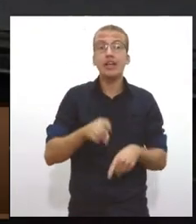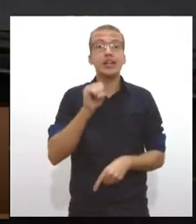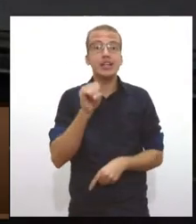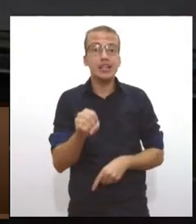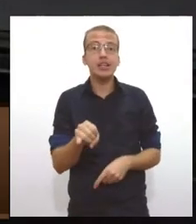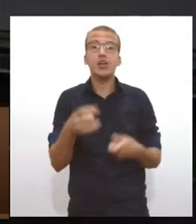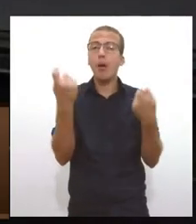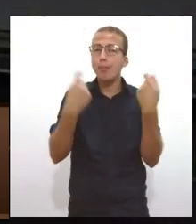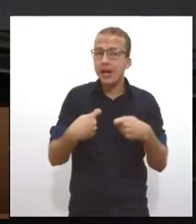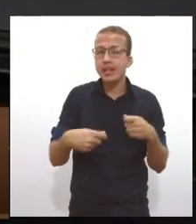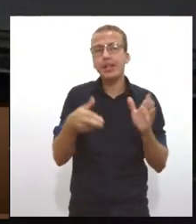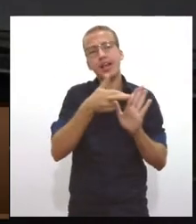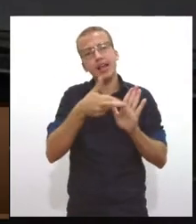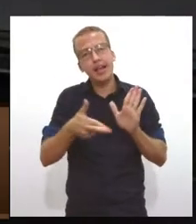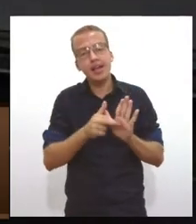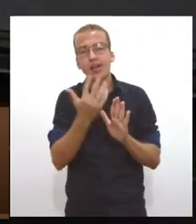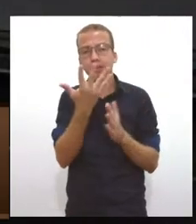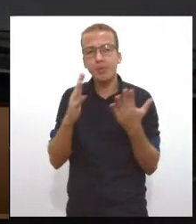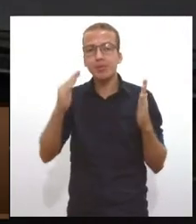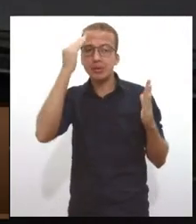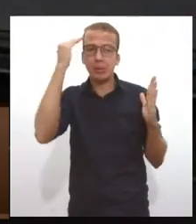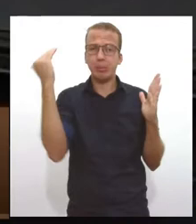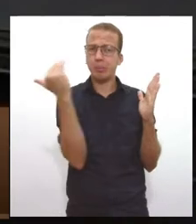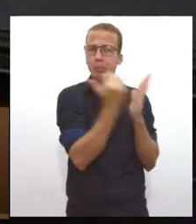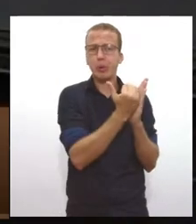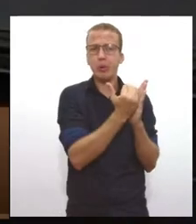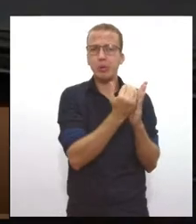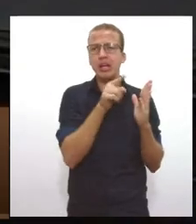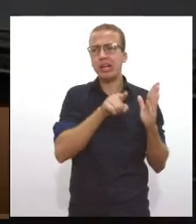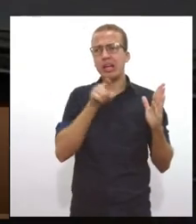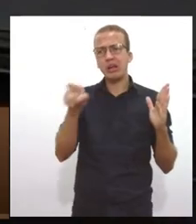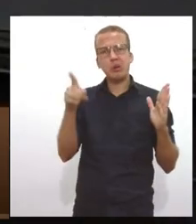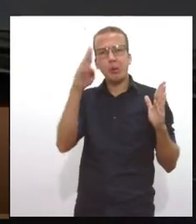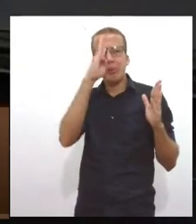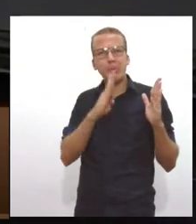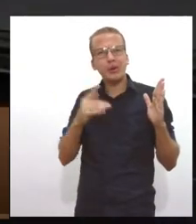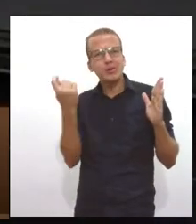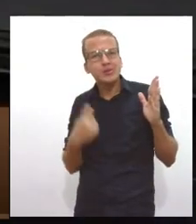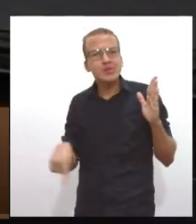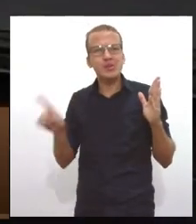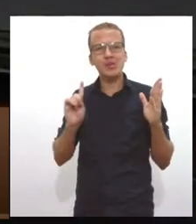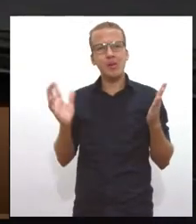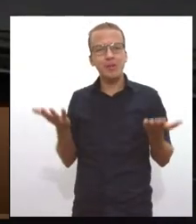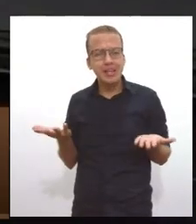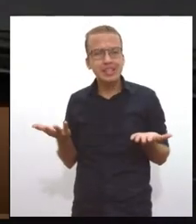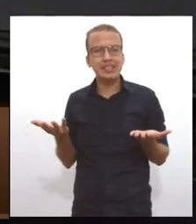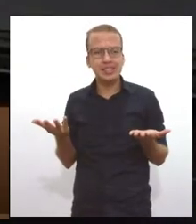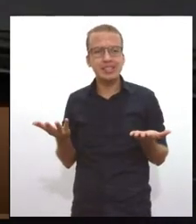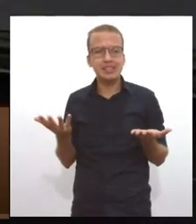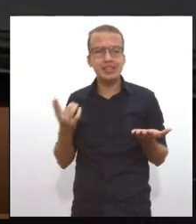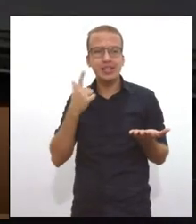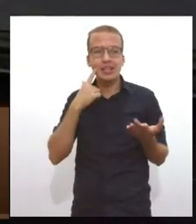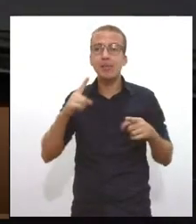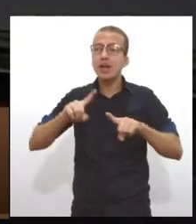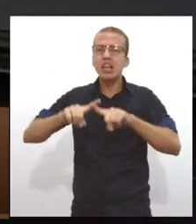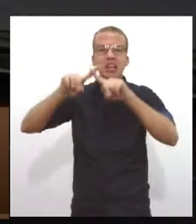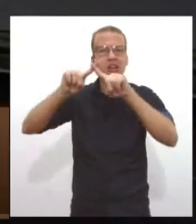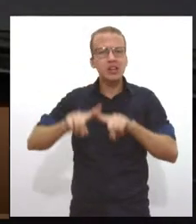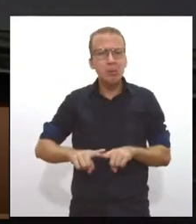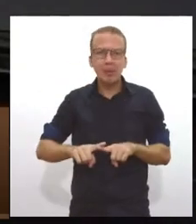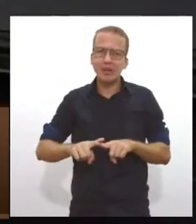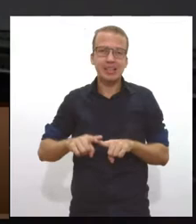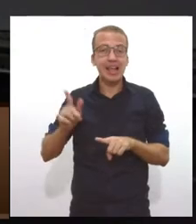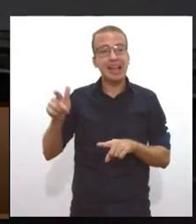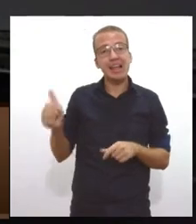ambientais e o Brasil não precisa, ou seja, eu tenho um custo e competitivamente eu estou em desvantagem.